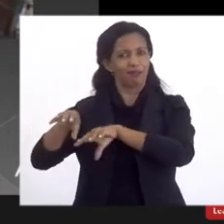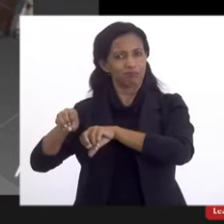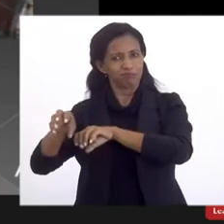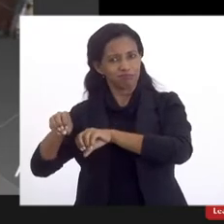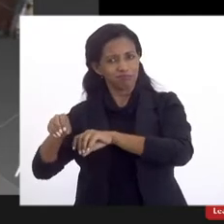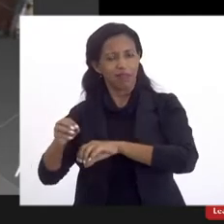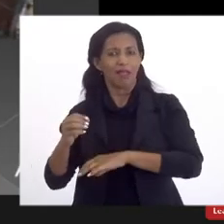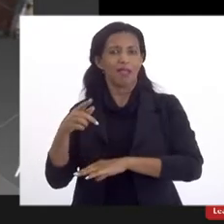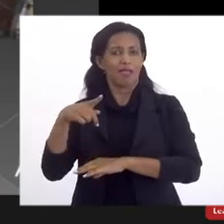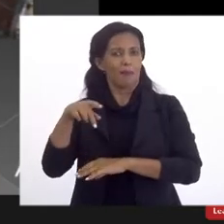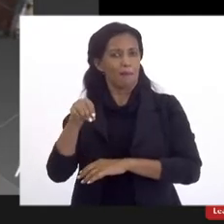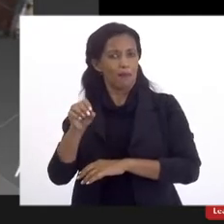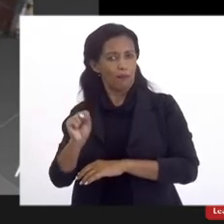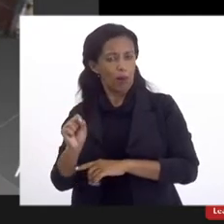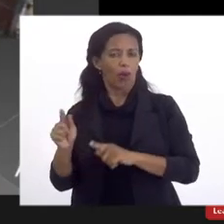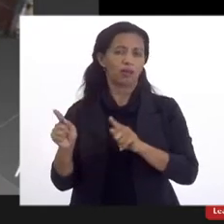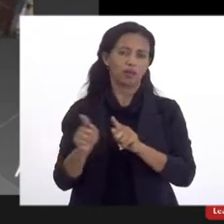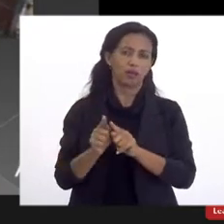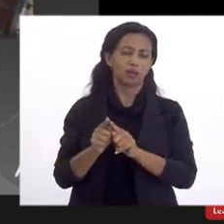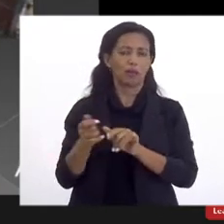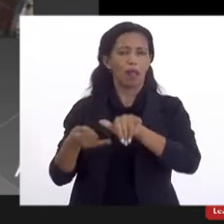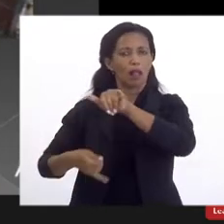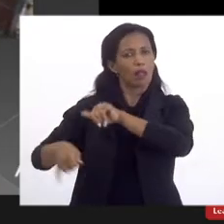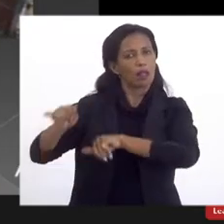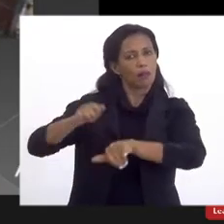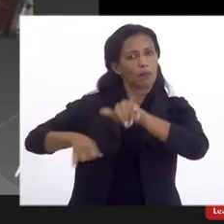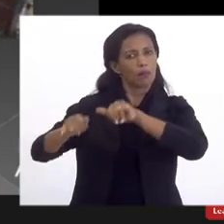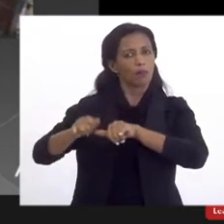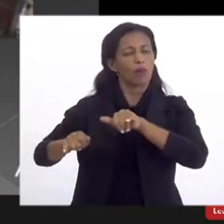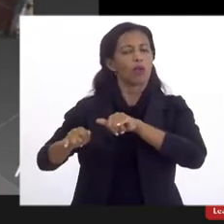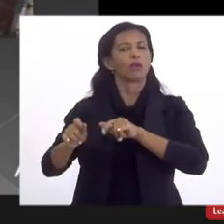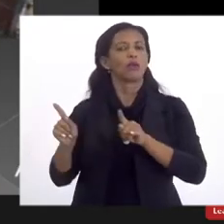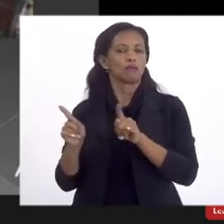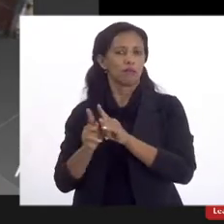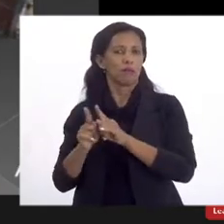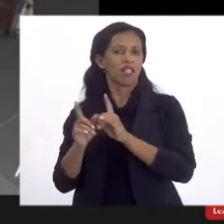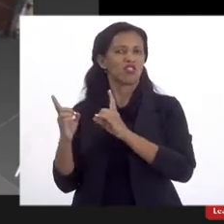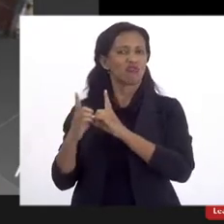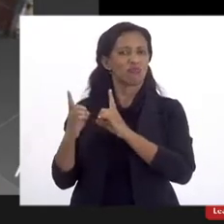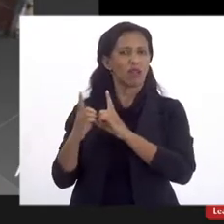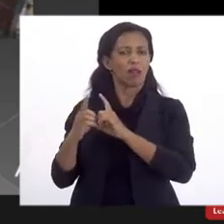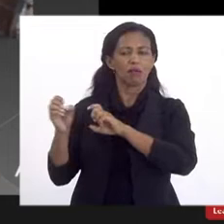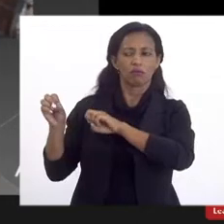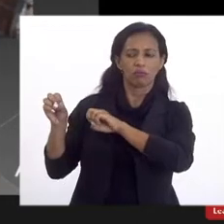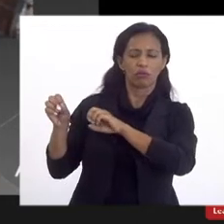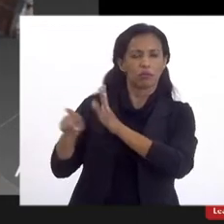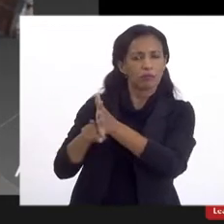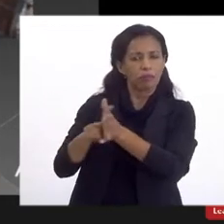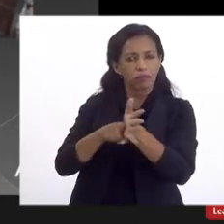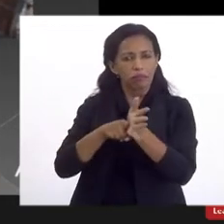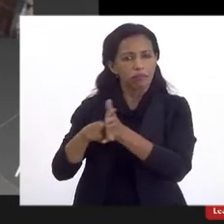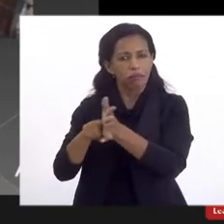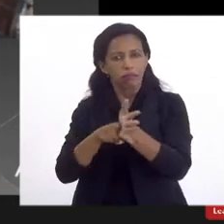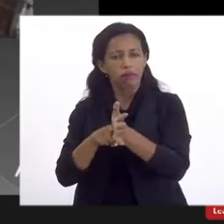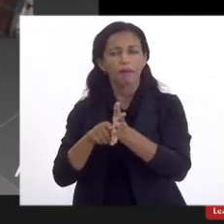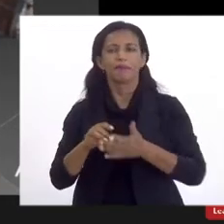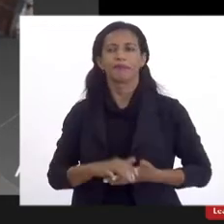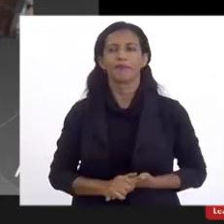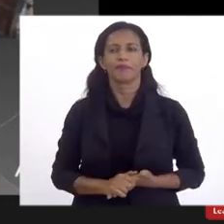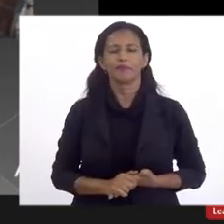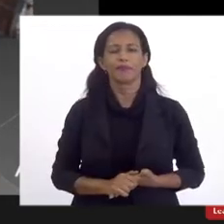e da pós-graduação, e também nossos laboratórios didáticos e de pesquisa. Através de um projeto da